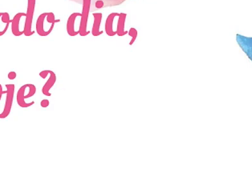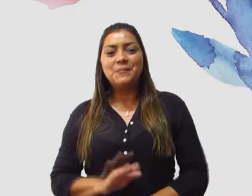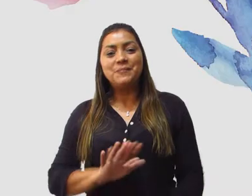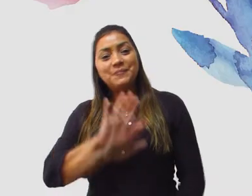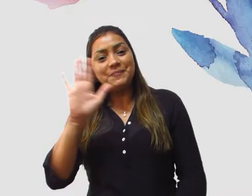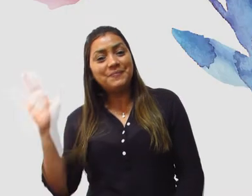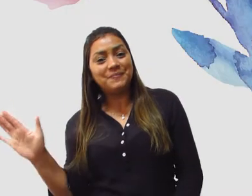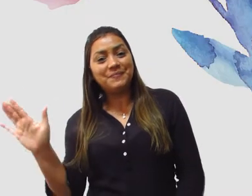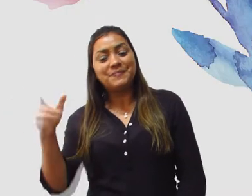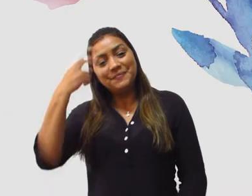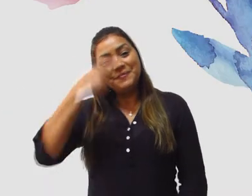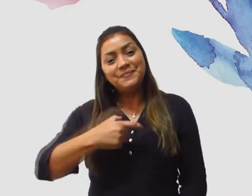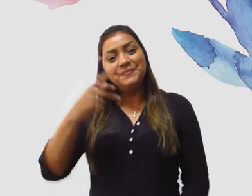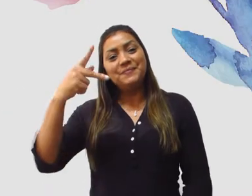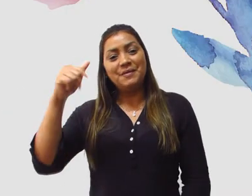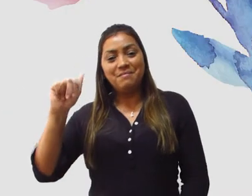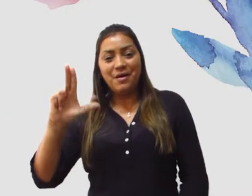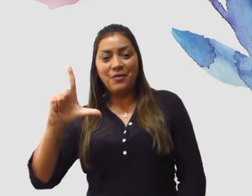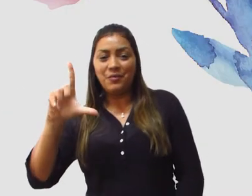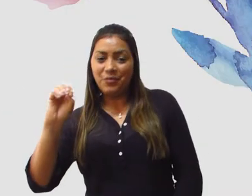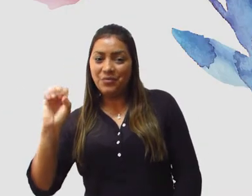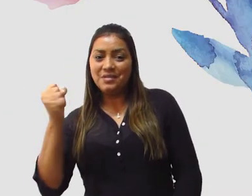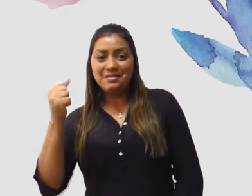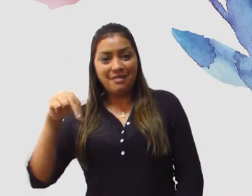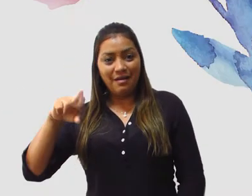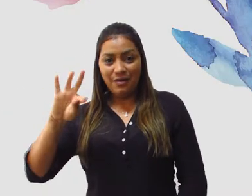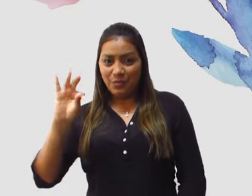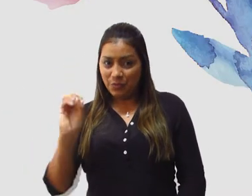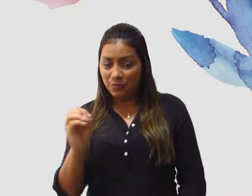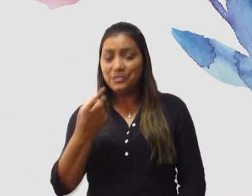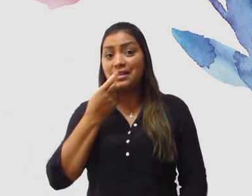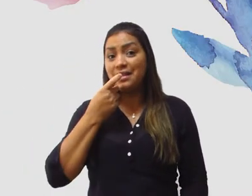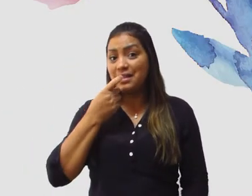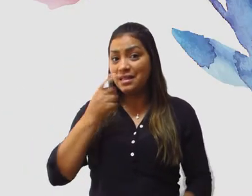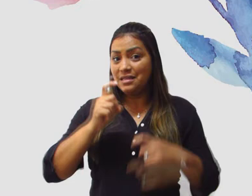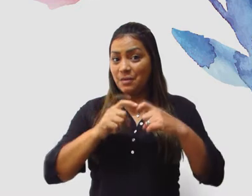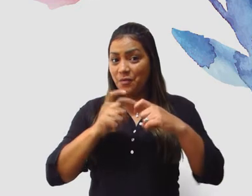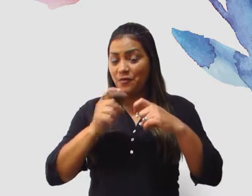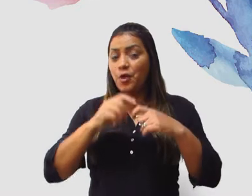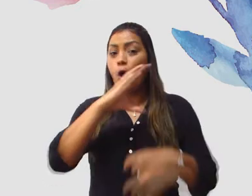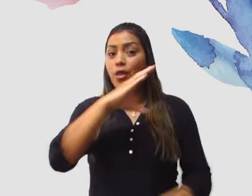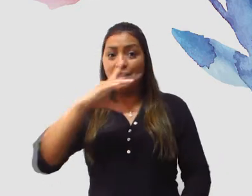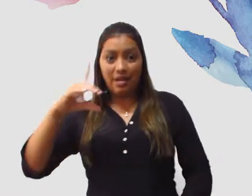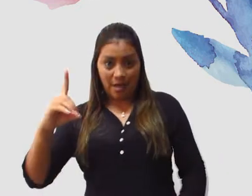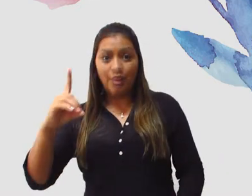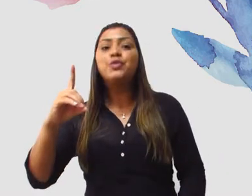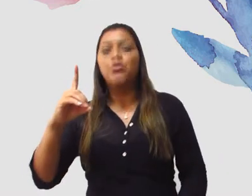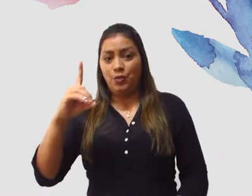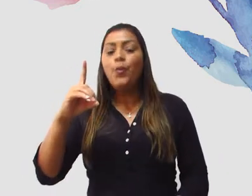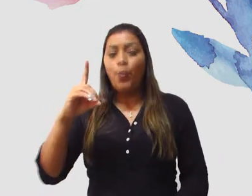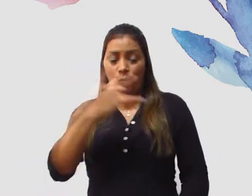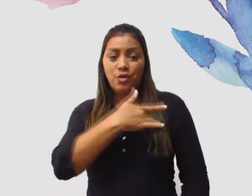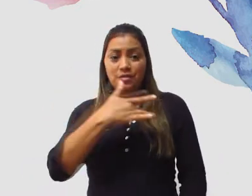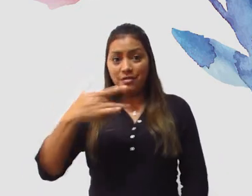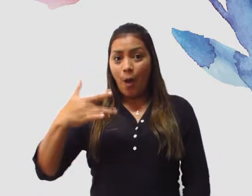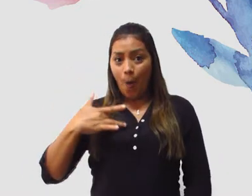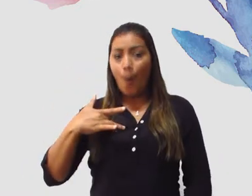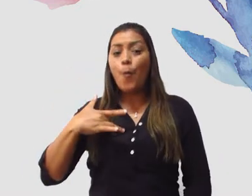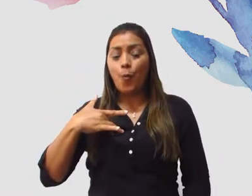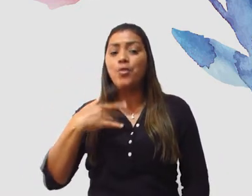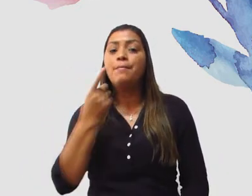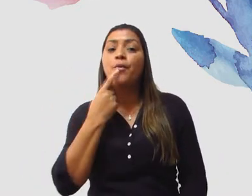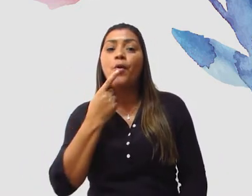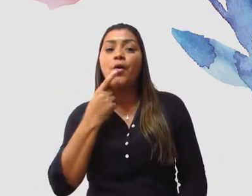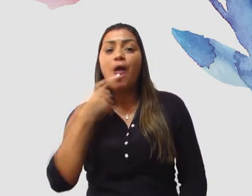Olá, eu sou Paulo Santos, cirurgião dentista e coordenador estadual de saúde bucal em